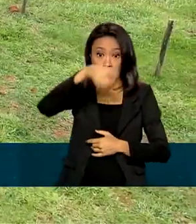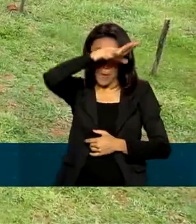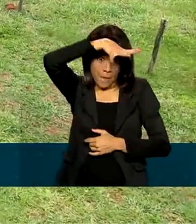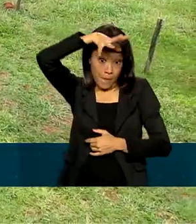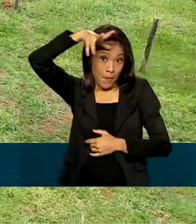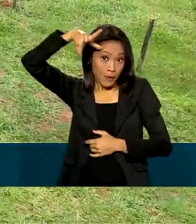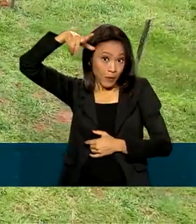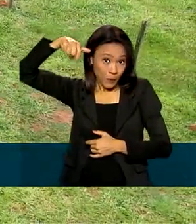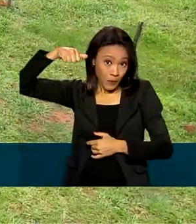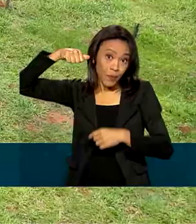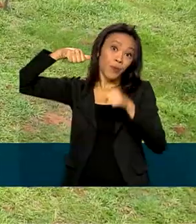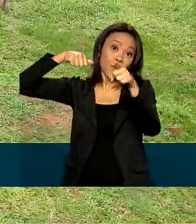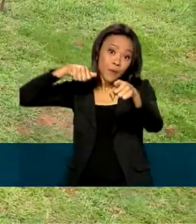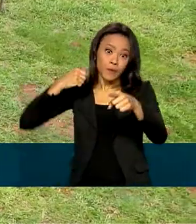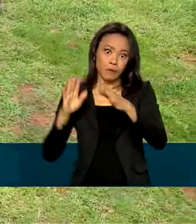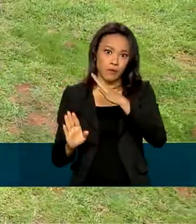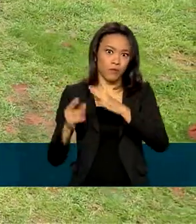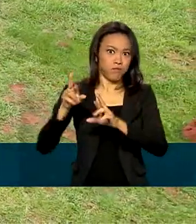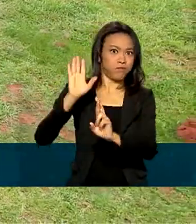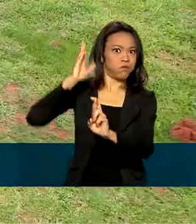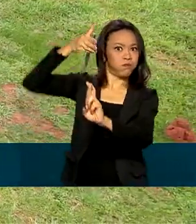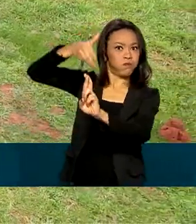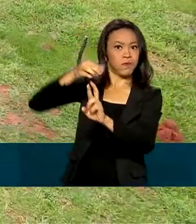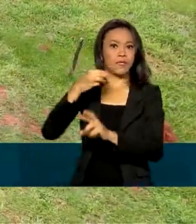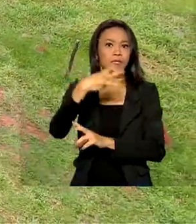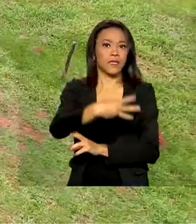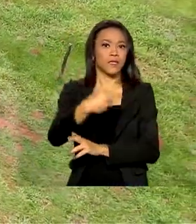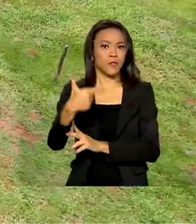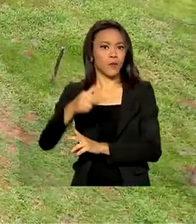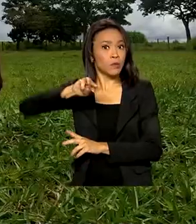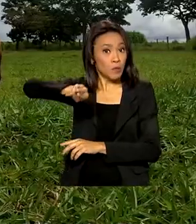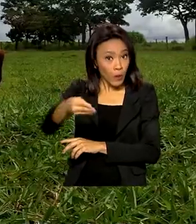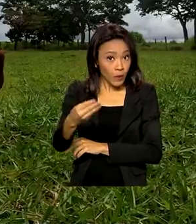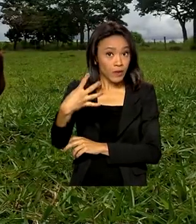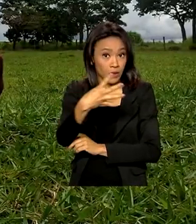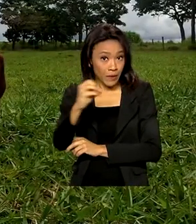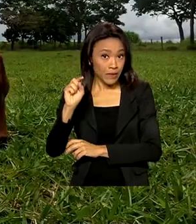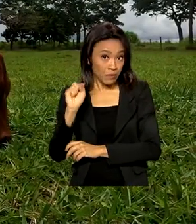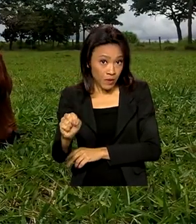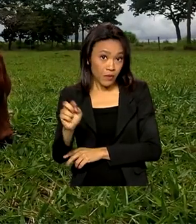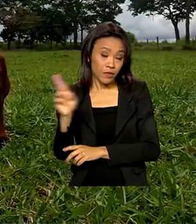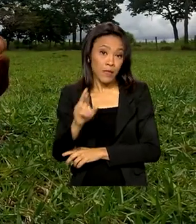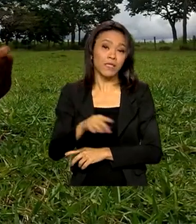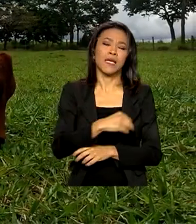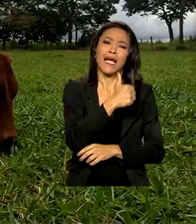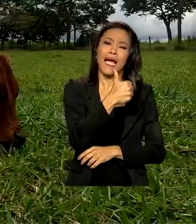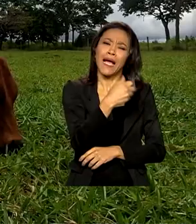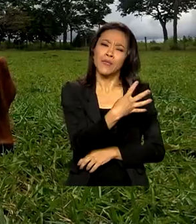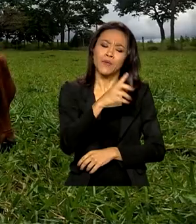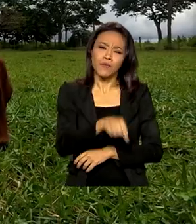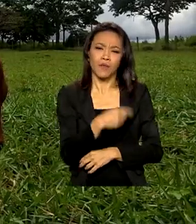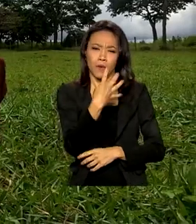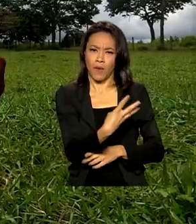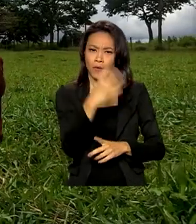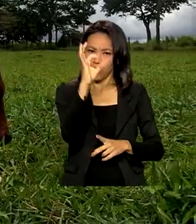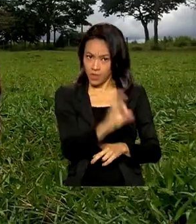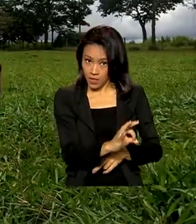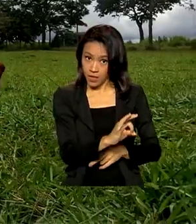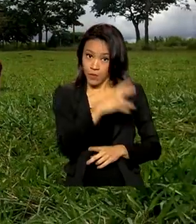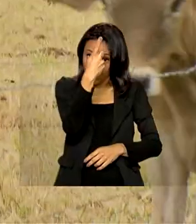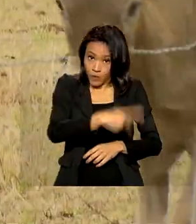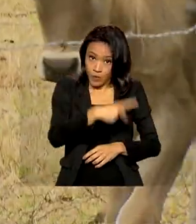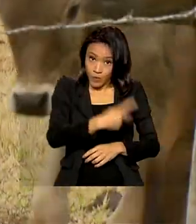líder nacional com 32 milhões e 400 mil animais, 14,4% do rebanho nacional,